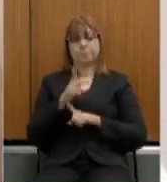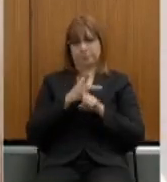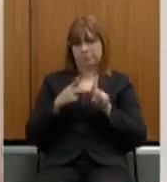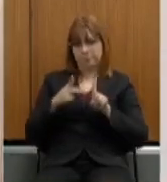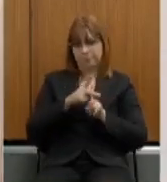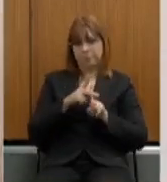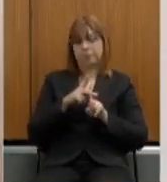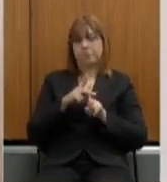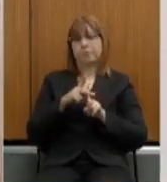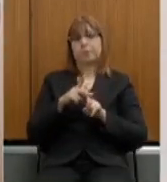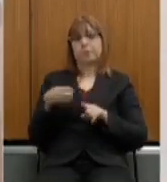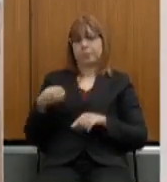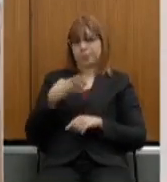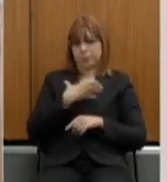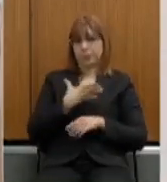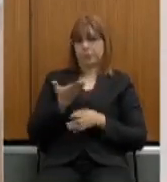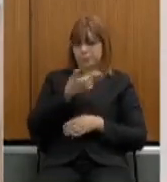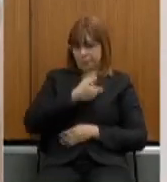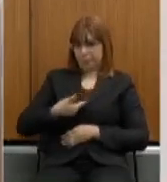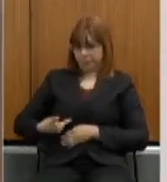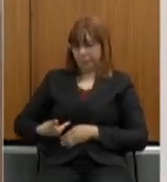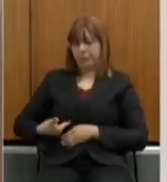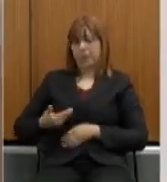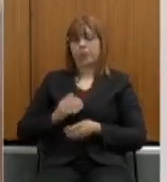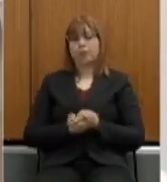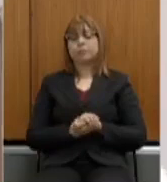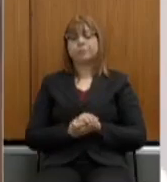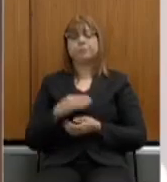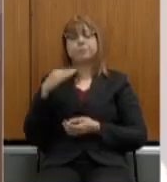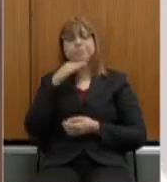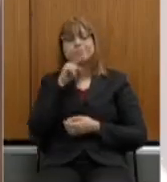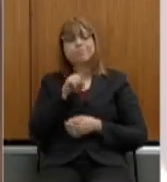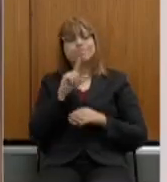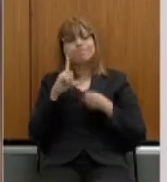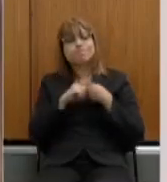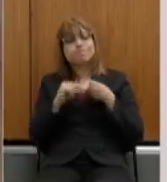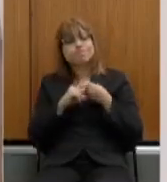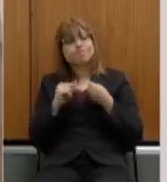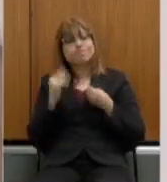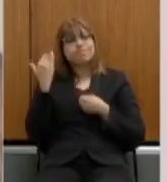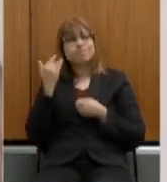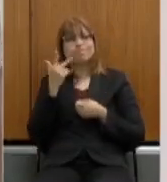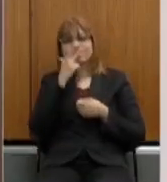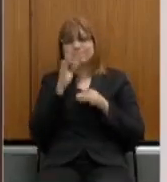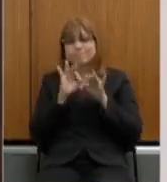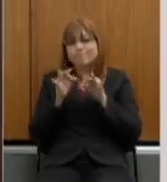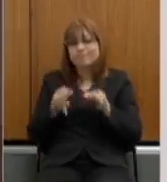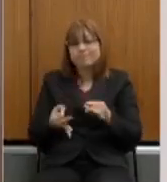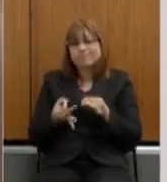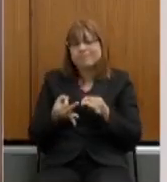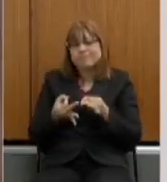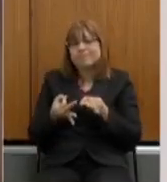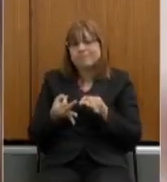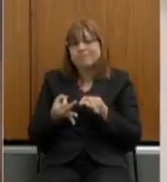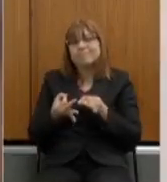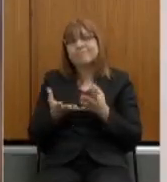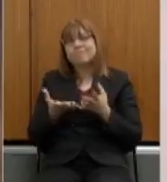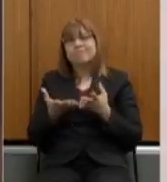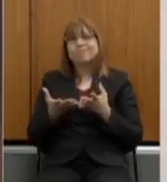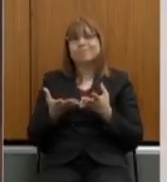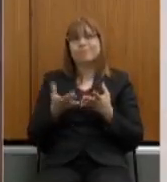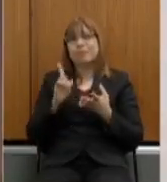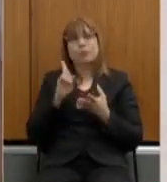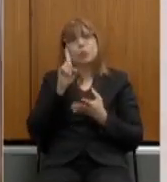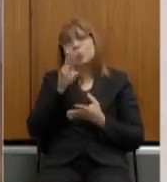legislatura, reparou-se que aquele artigo simples, aquele artigo que era bastante simples, você lia a reforma